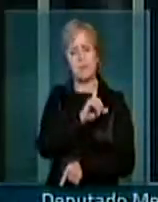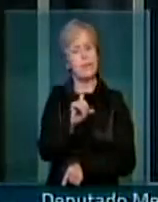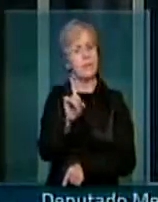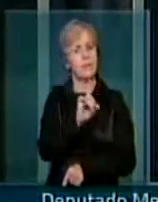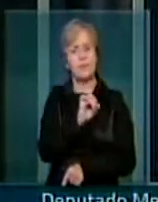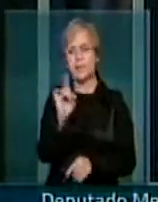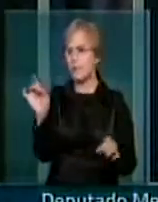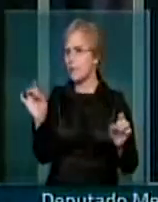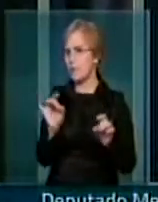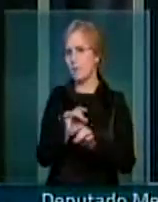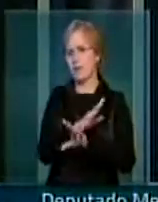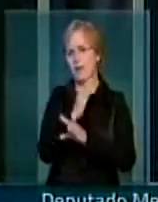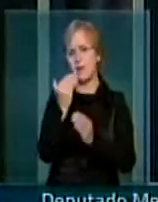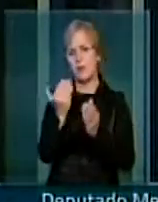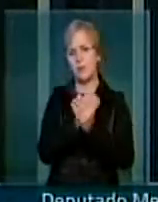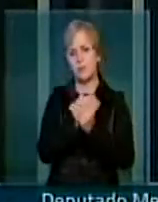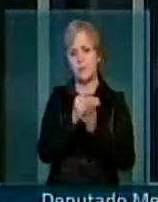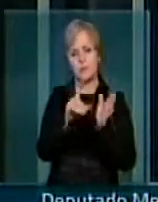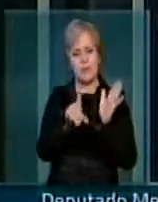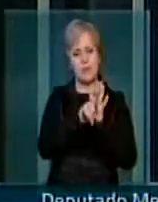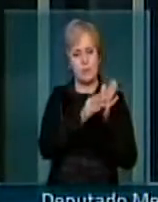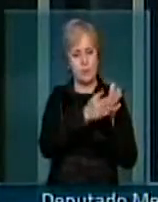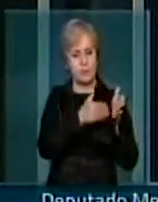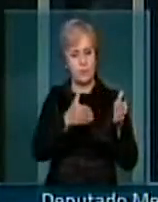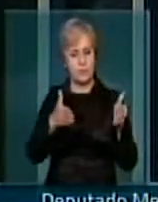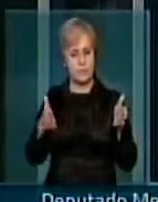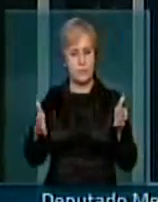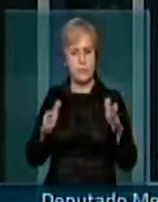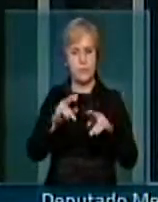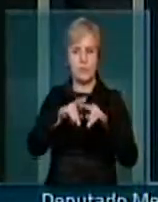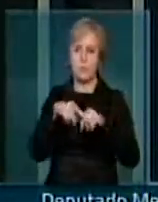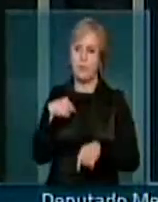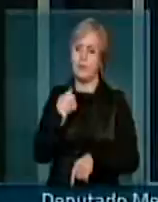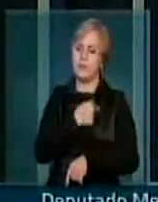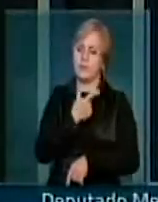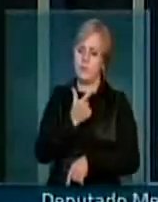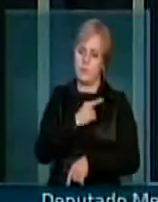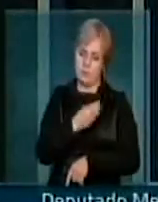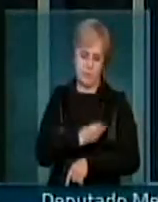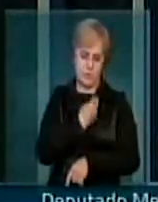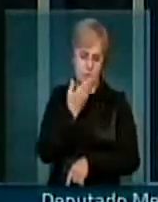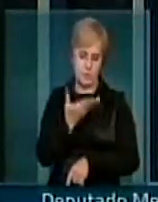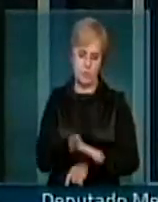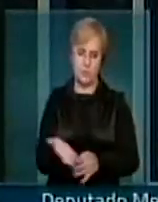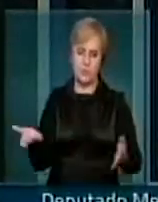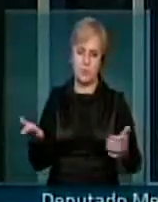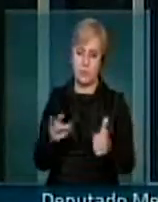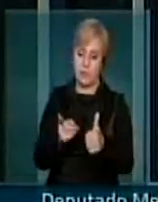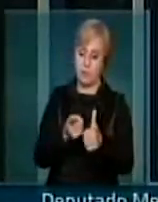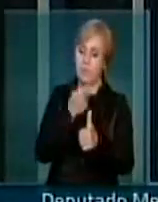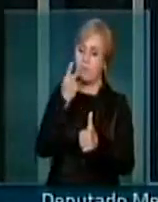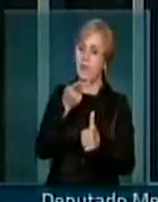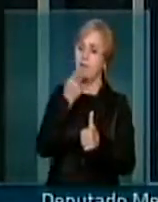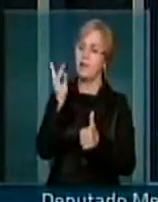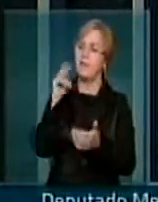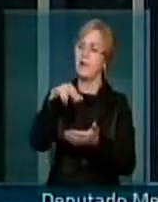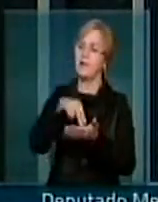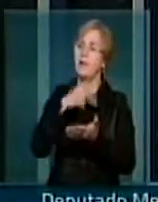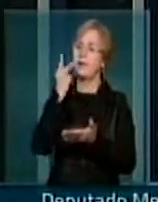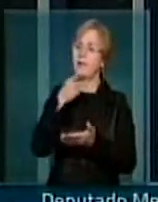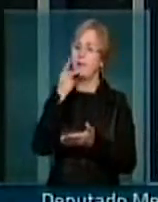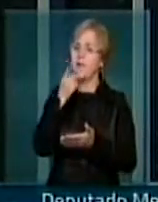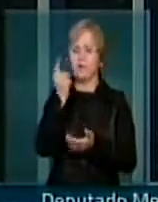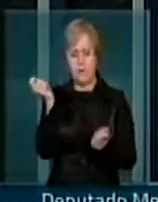concluir o processo legislativo. E é por isso que nós estamos aqui, já neste primeiro pronunciamento, para dizer da